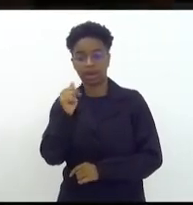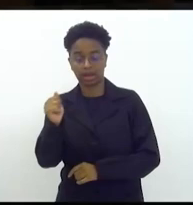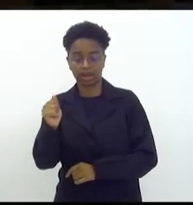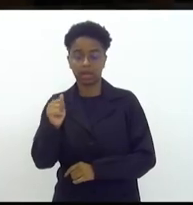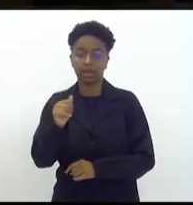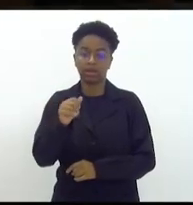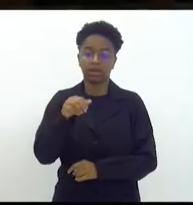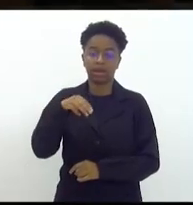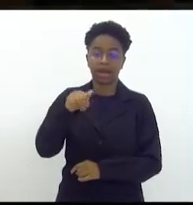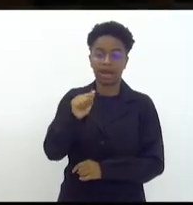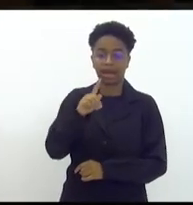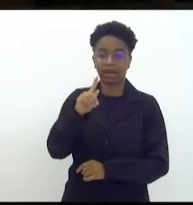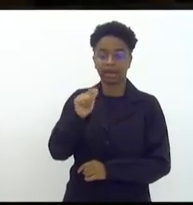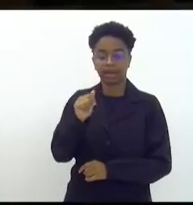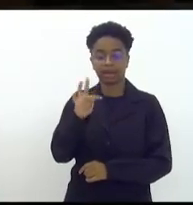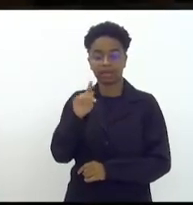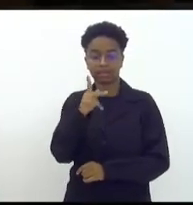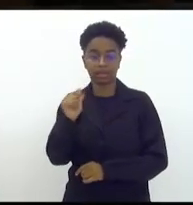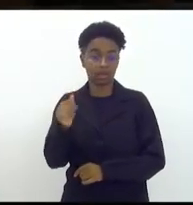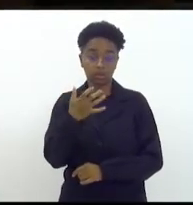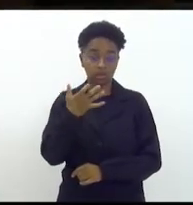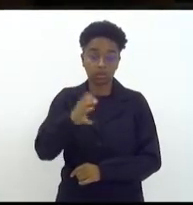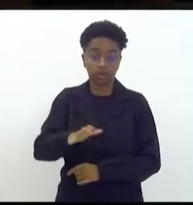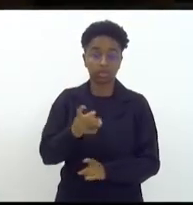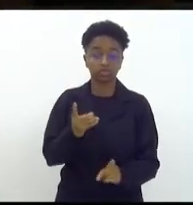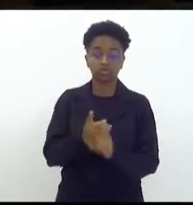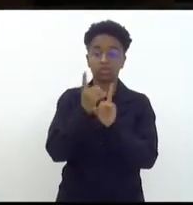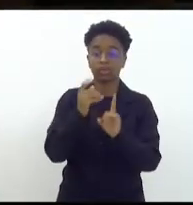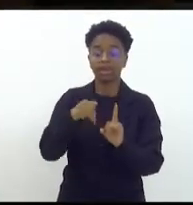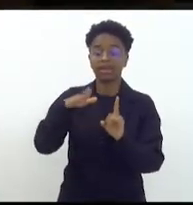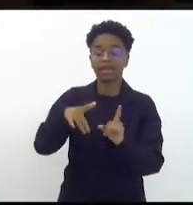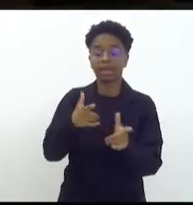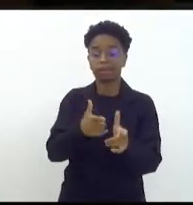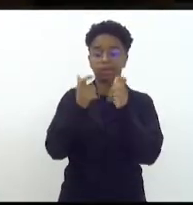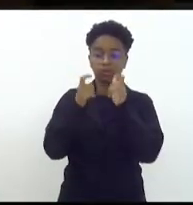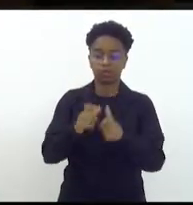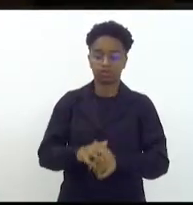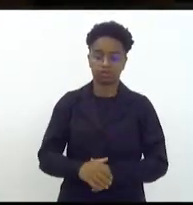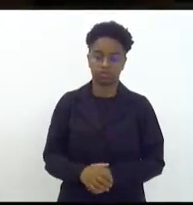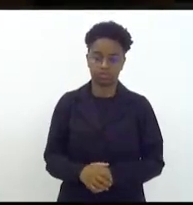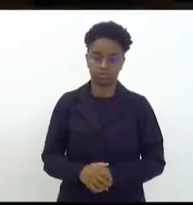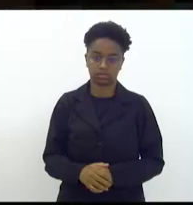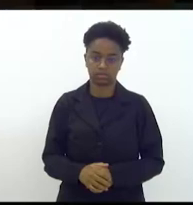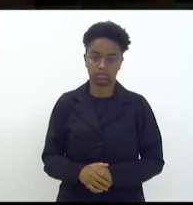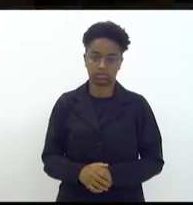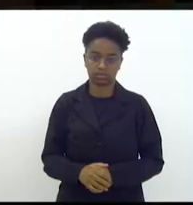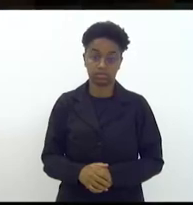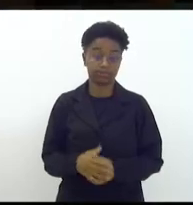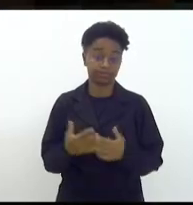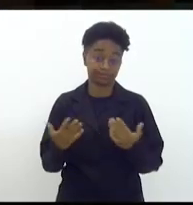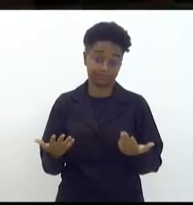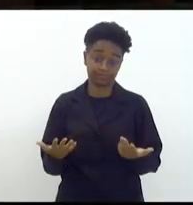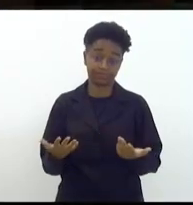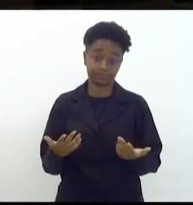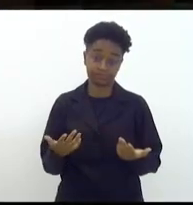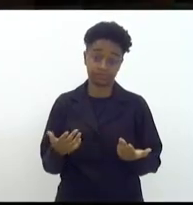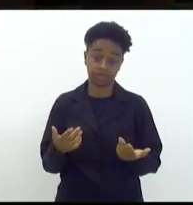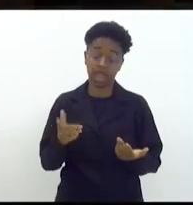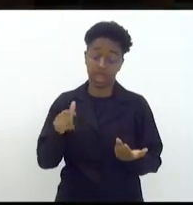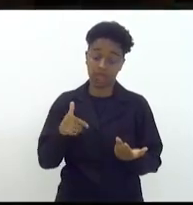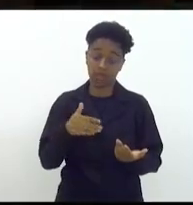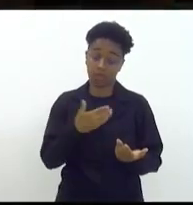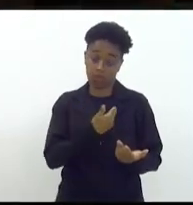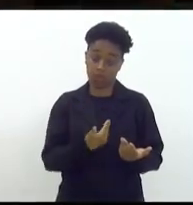Agatha Félix do Marcos Vinícius não se quer descobrir quem é que apertou o gatilho isso é uma aposta do